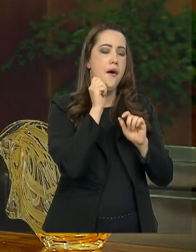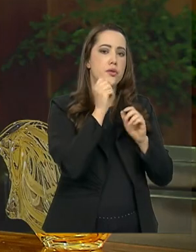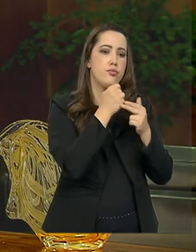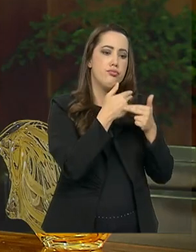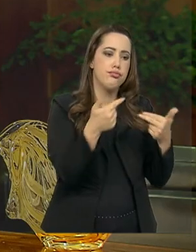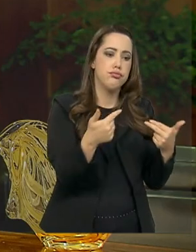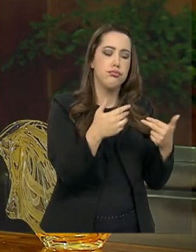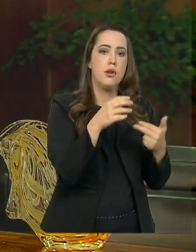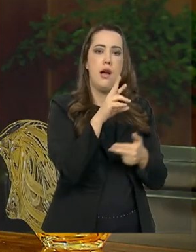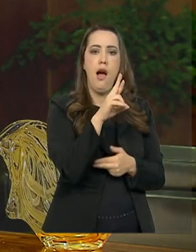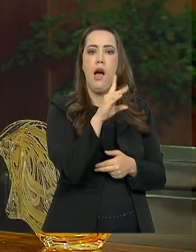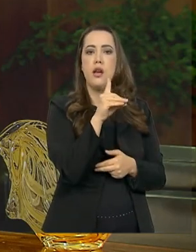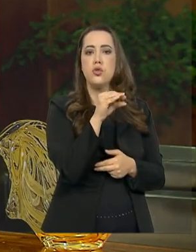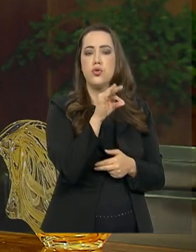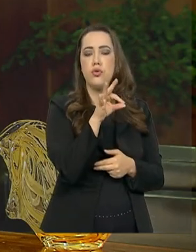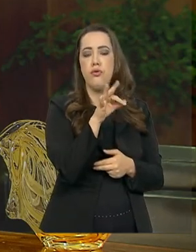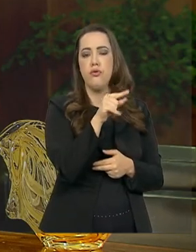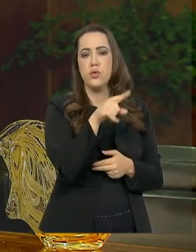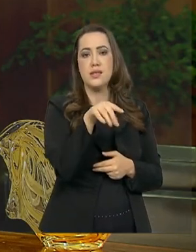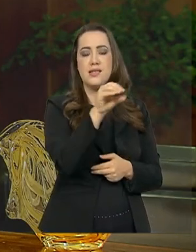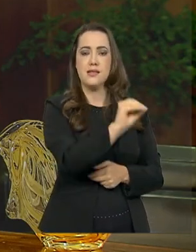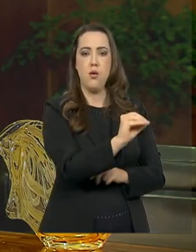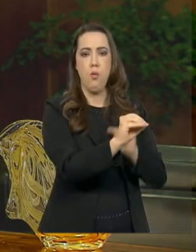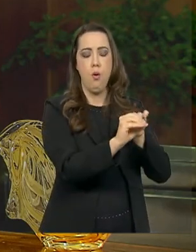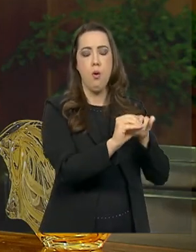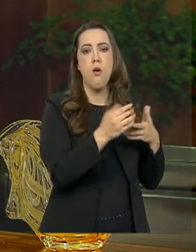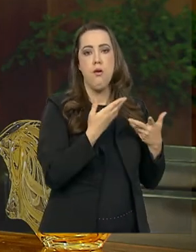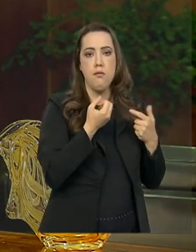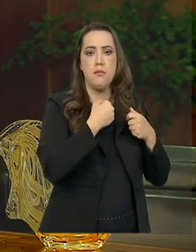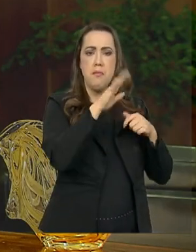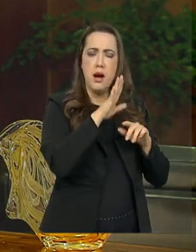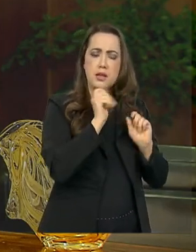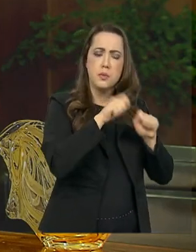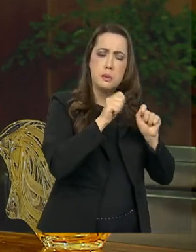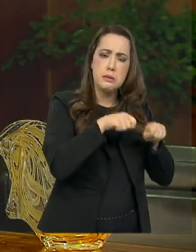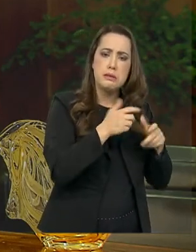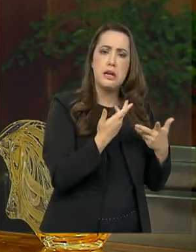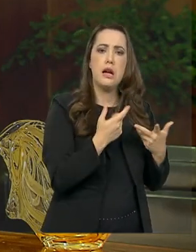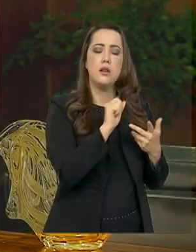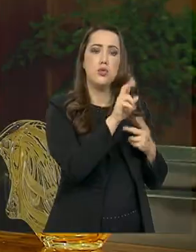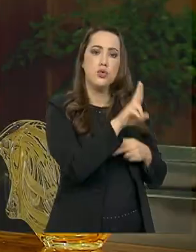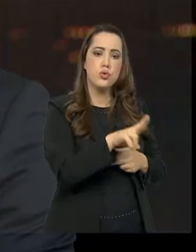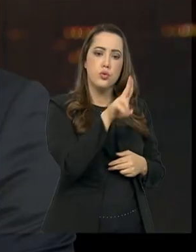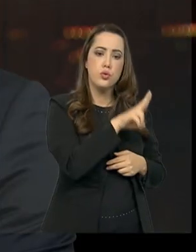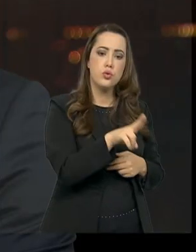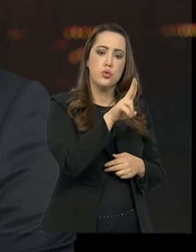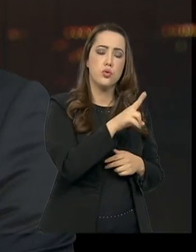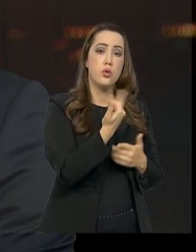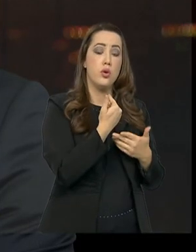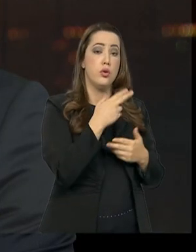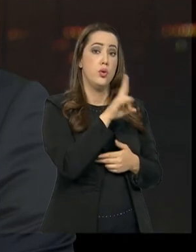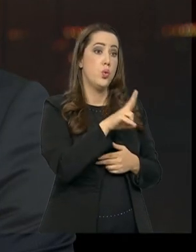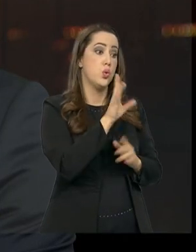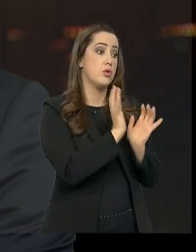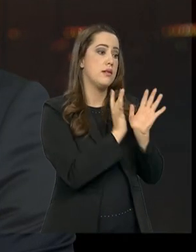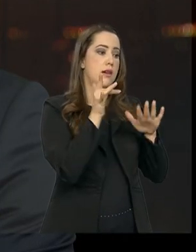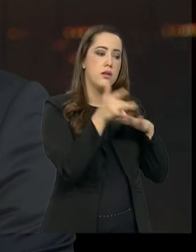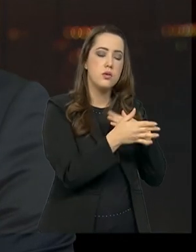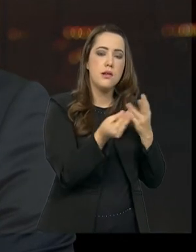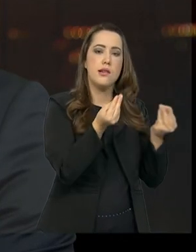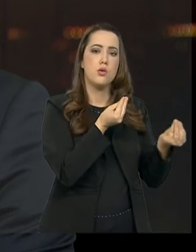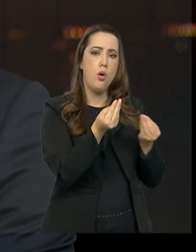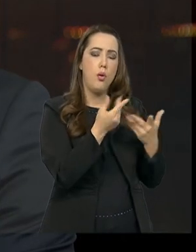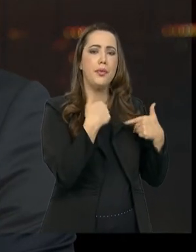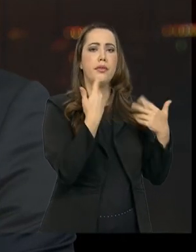Secretaria de Comunicação Social, para que ela tivesse mais alcance, implemento de ferramentas que dinamizem o uso de redes sociais. O